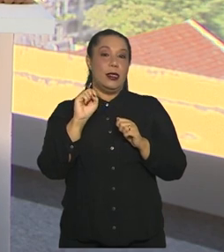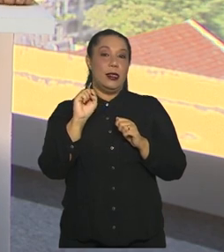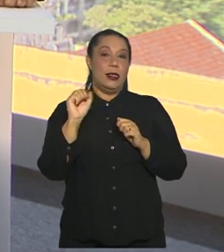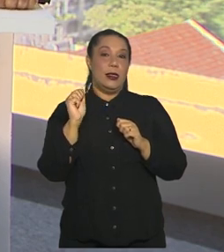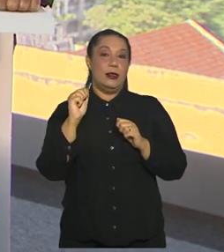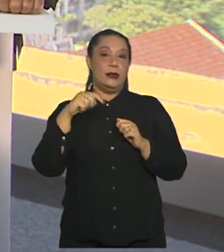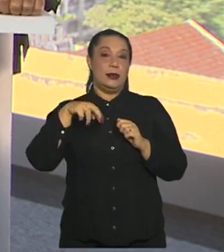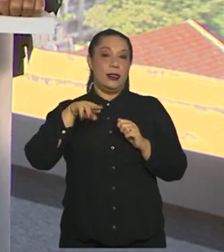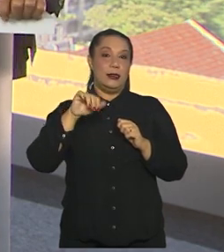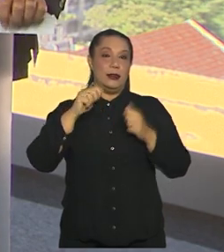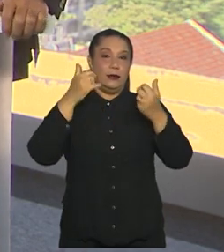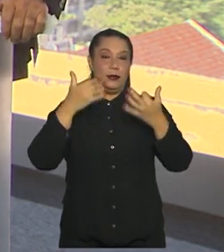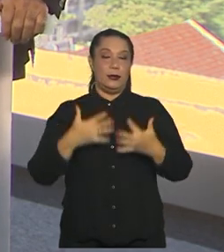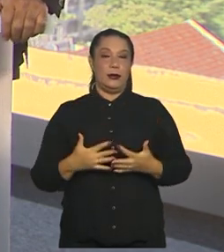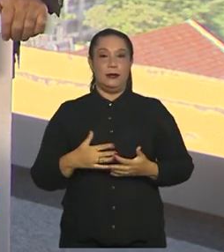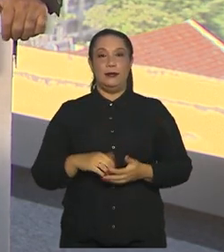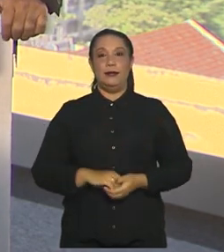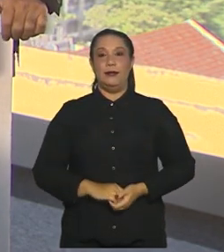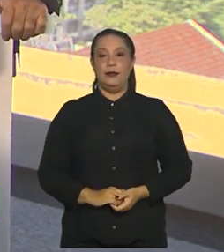Alessandra, tarde.